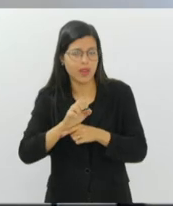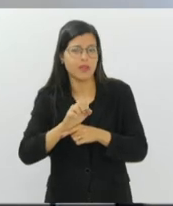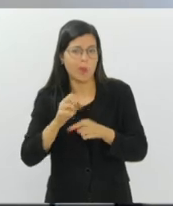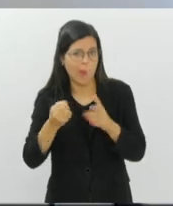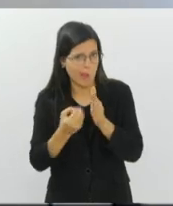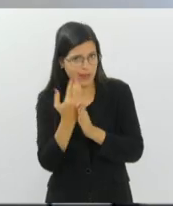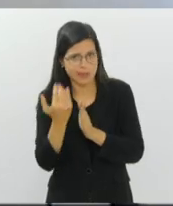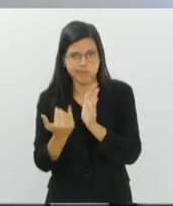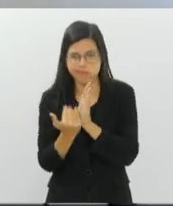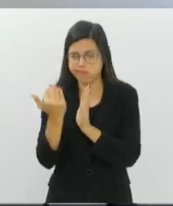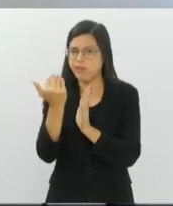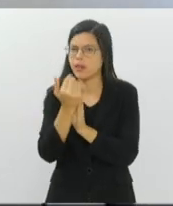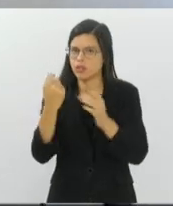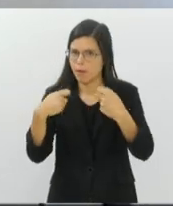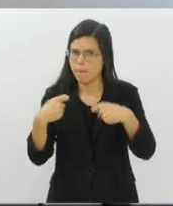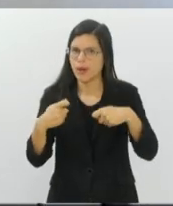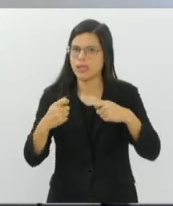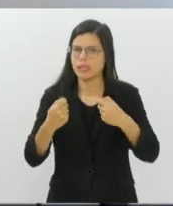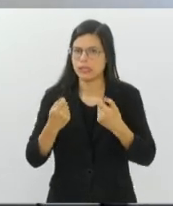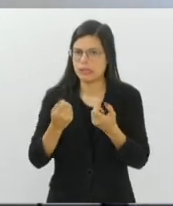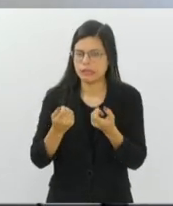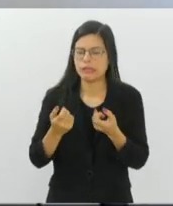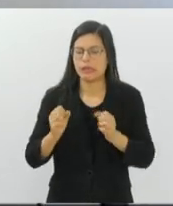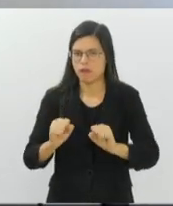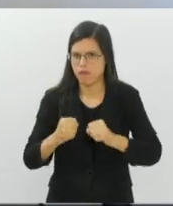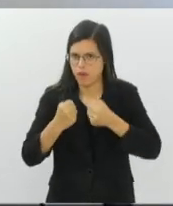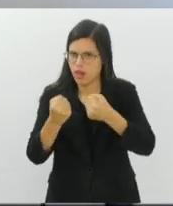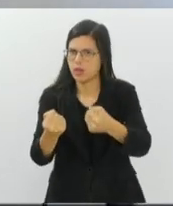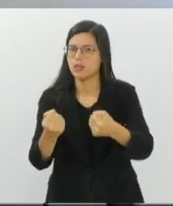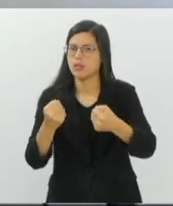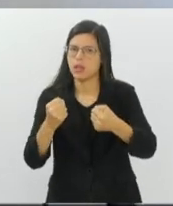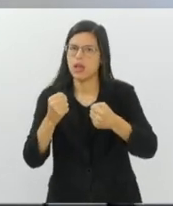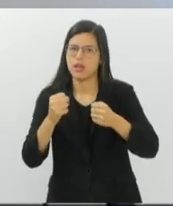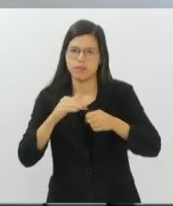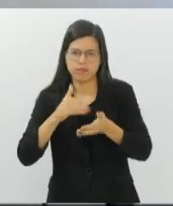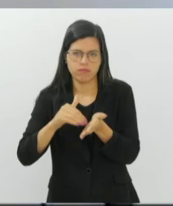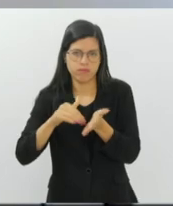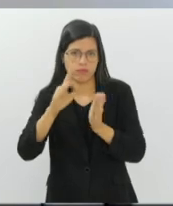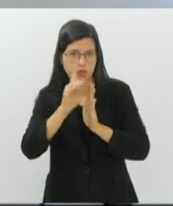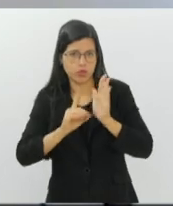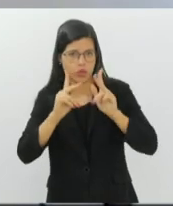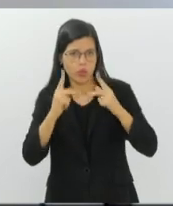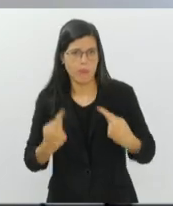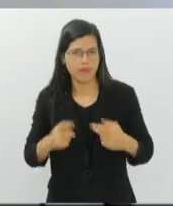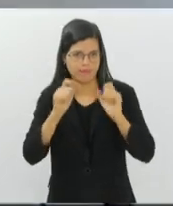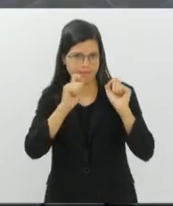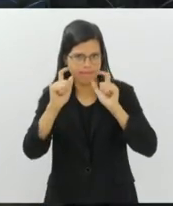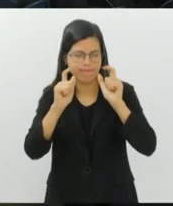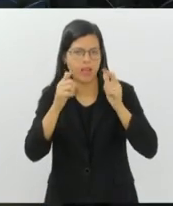e a gente precisa combater esse fenômeno. E a Secretaria de Direitos Humanos está alerta, está atenta em relação a isso.